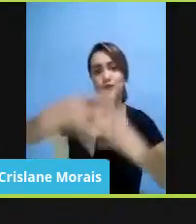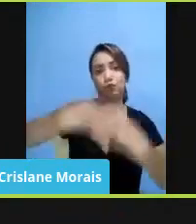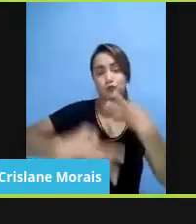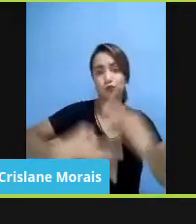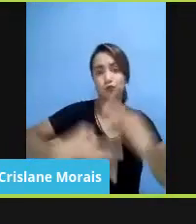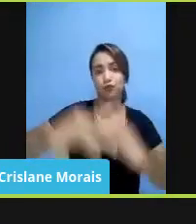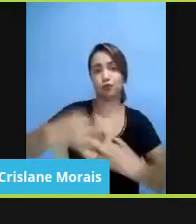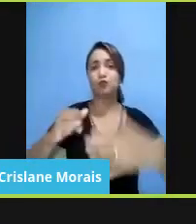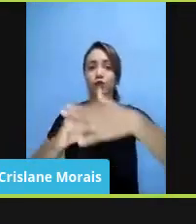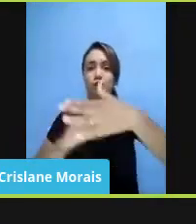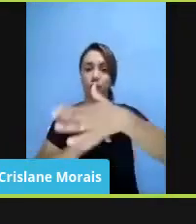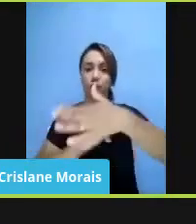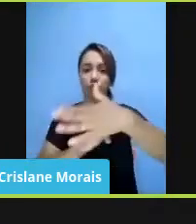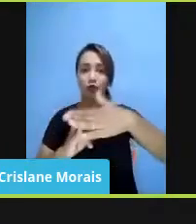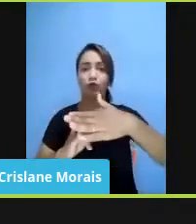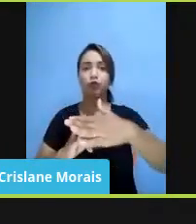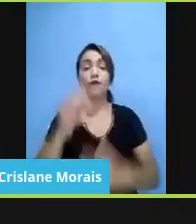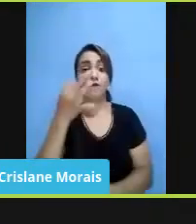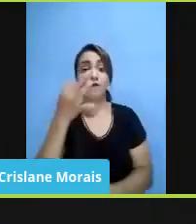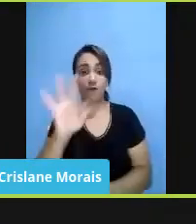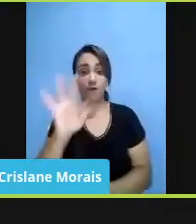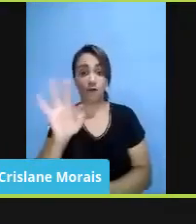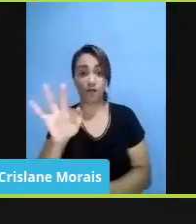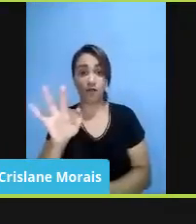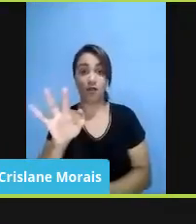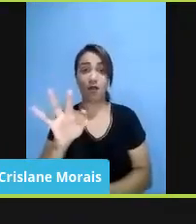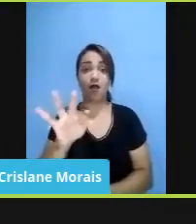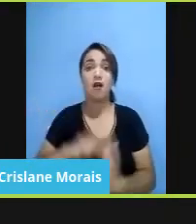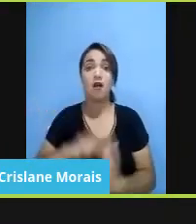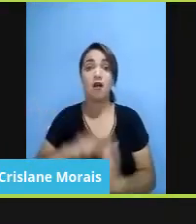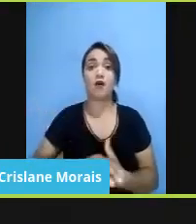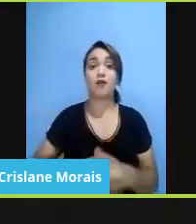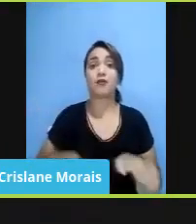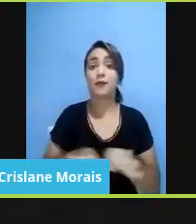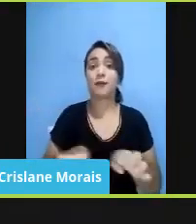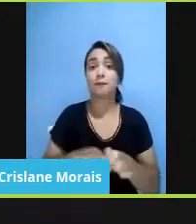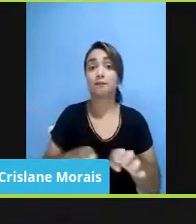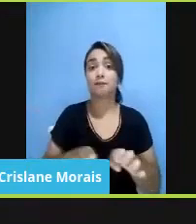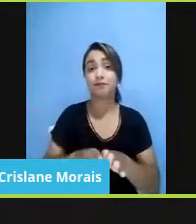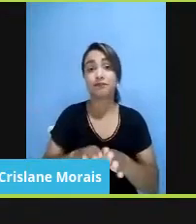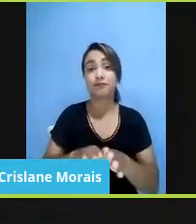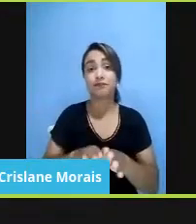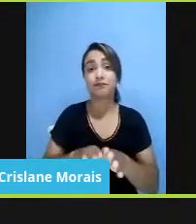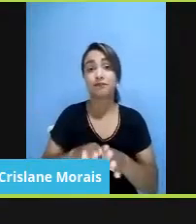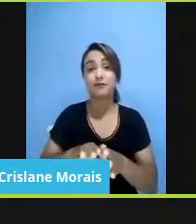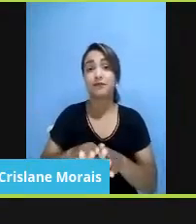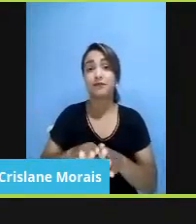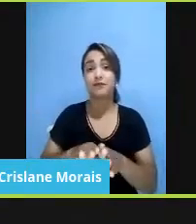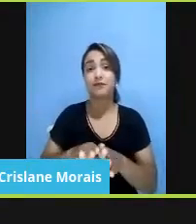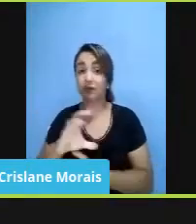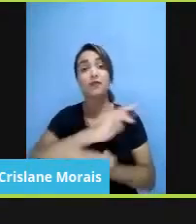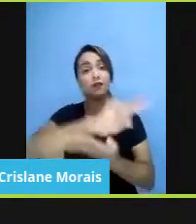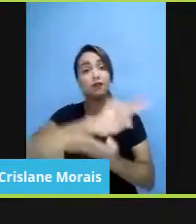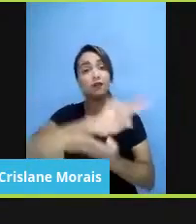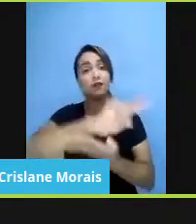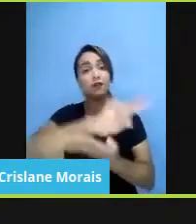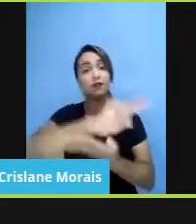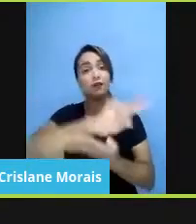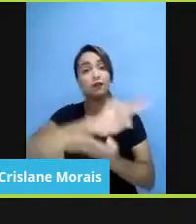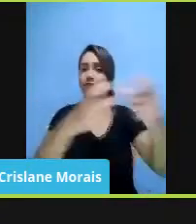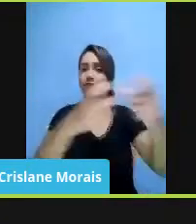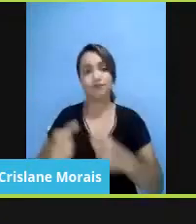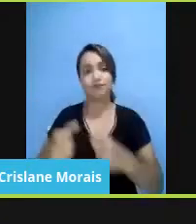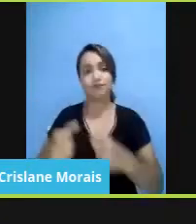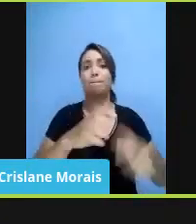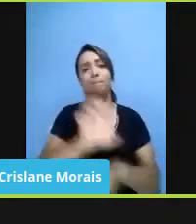Grande do Norte Santa Catarina, tudo isso está judicializado com ganho de liminar, mas